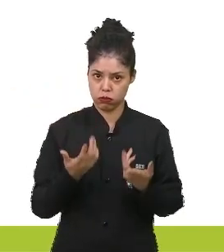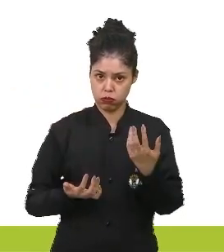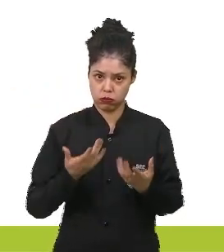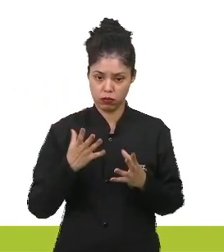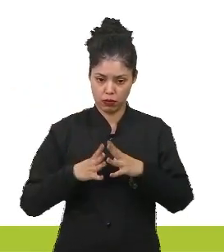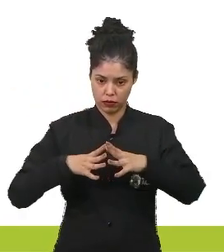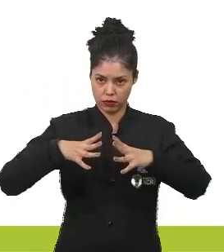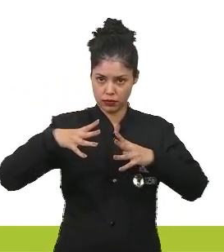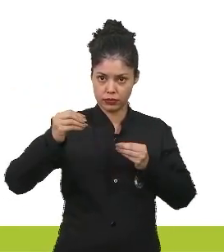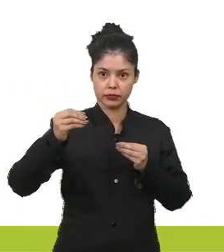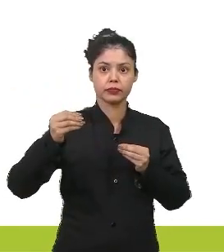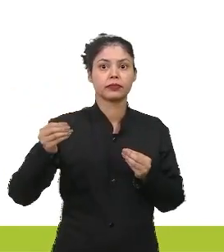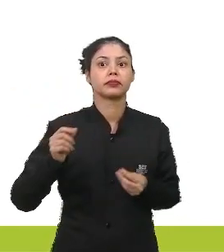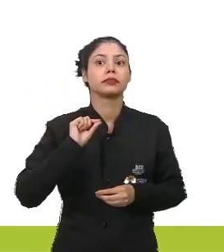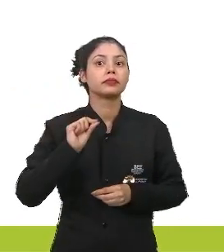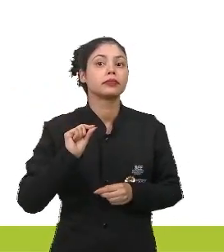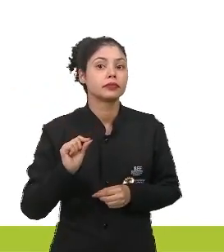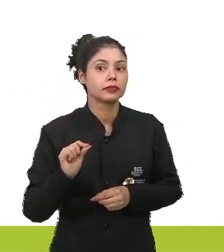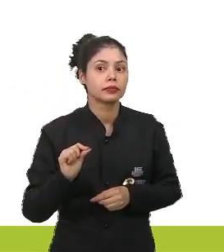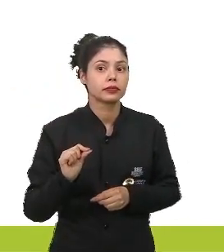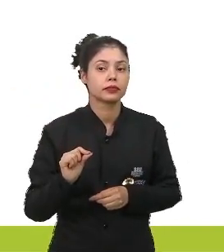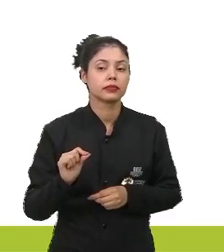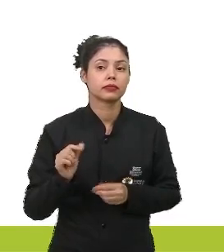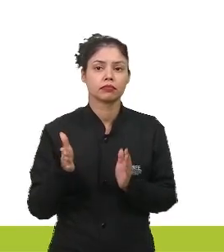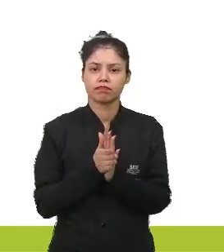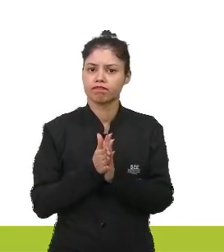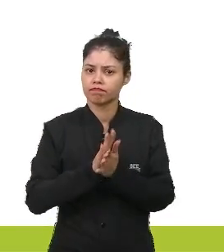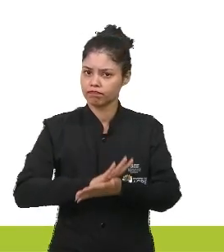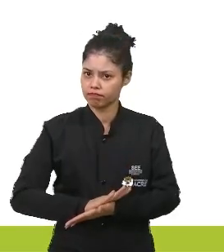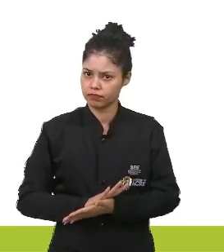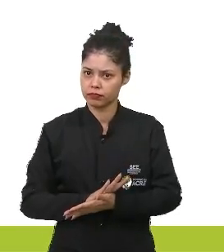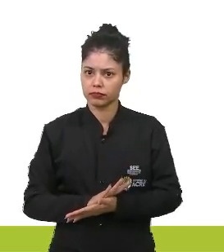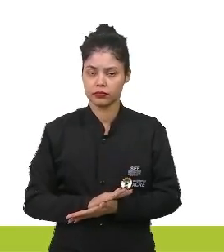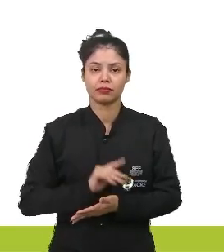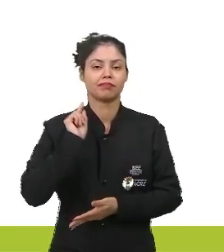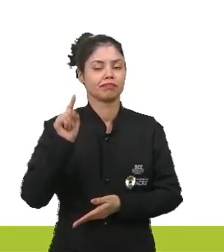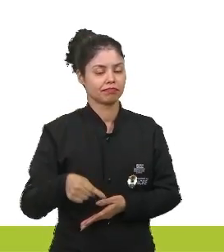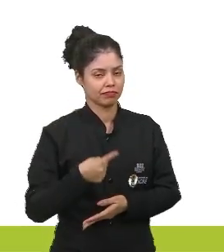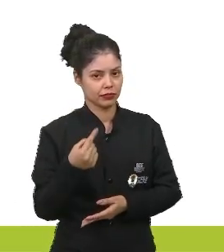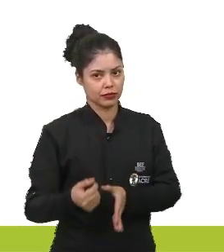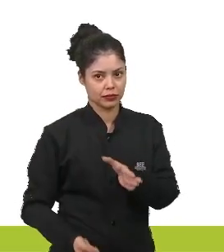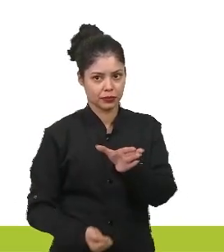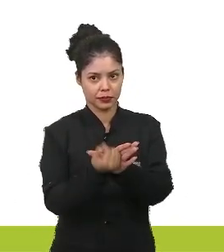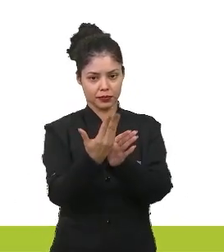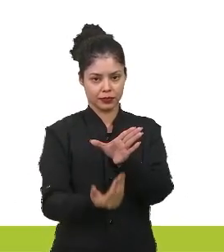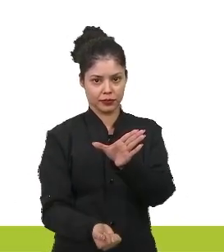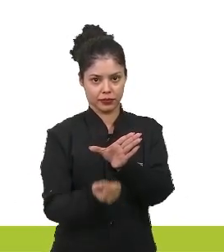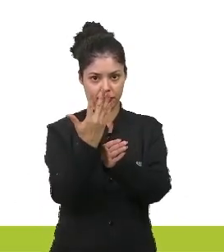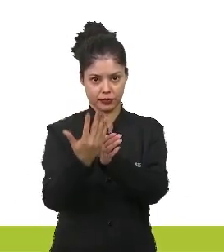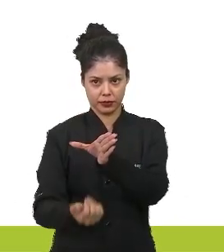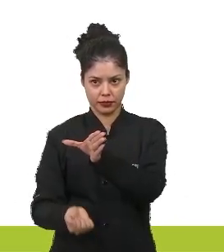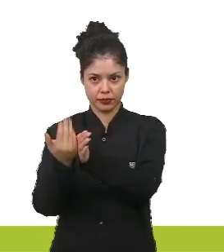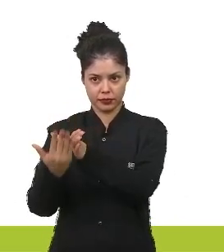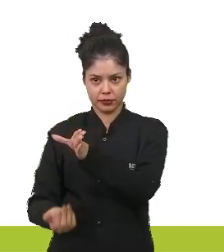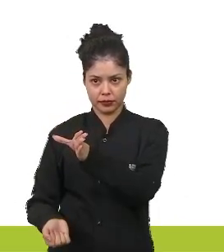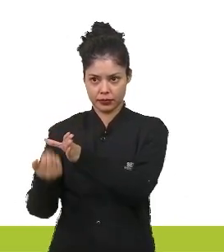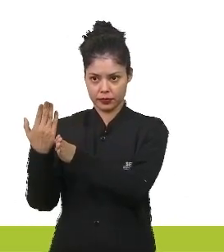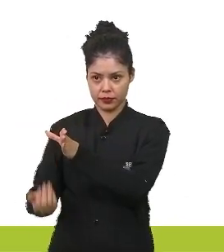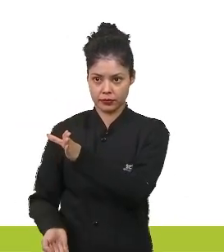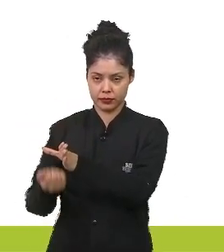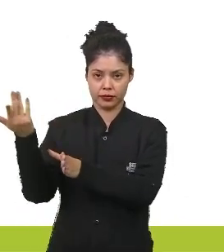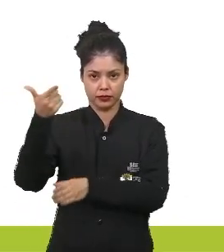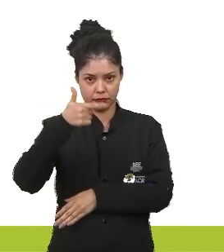sumiu, e aí o ambiente ficou sem nada e, posteriormente, foi surgindo de novo a floresta.